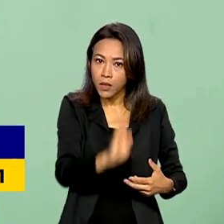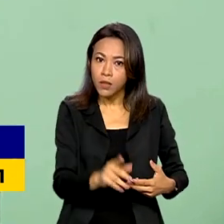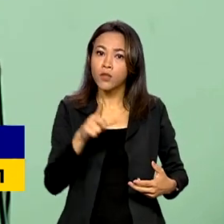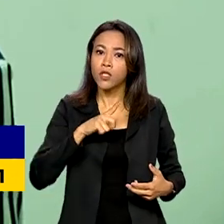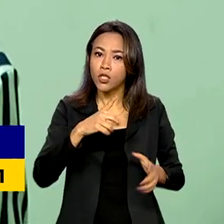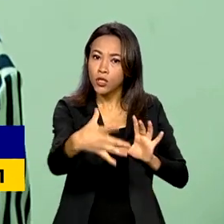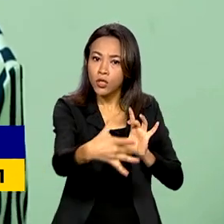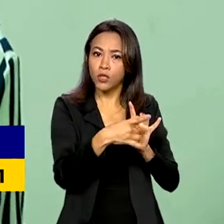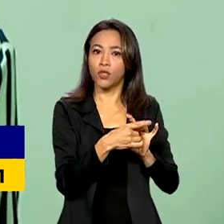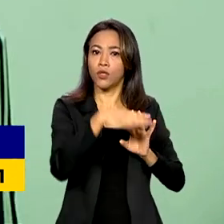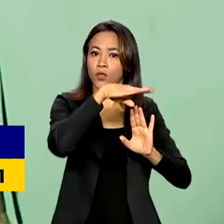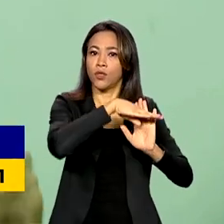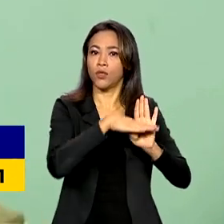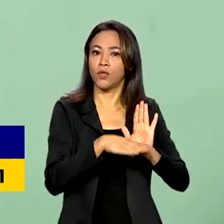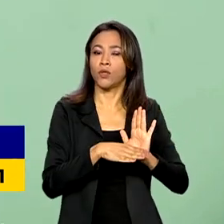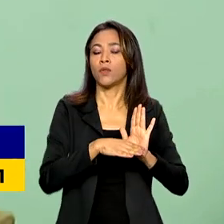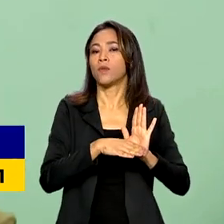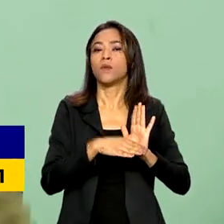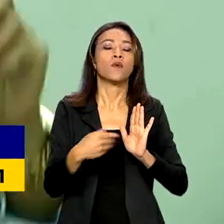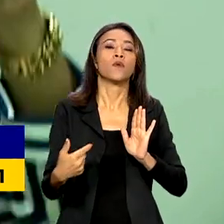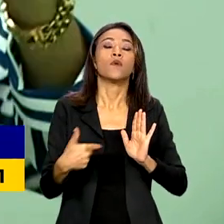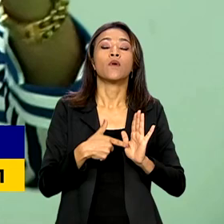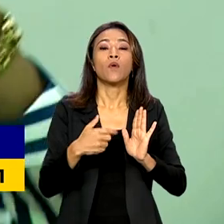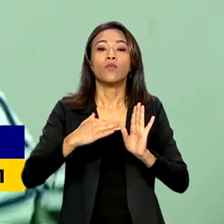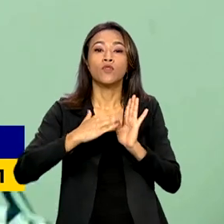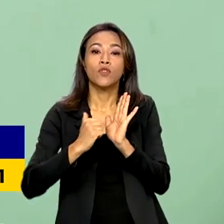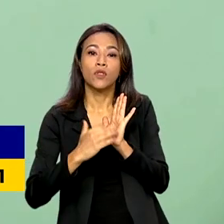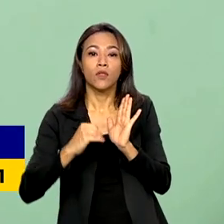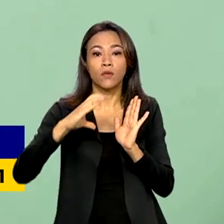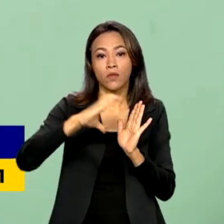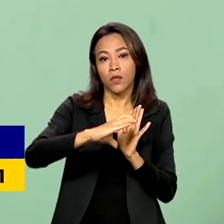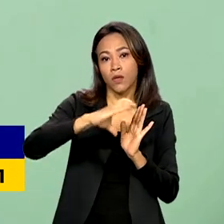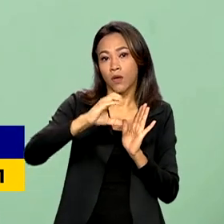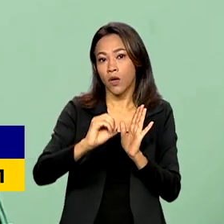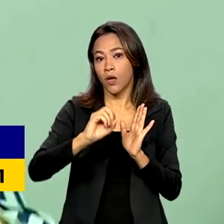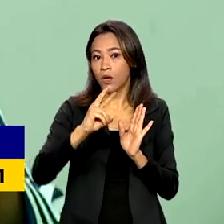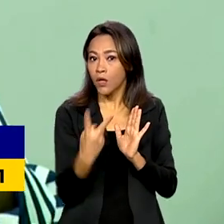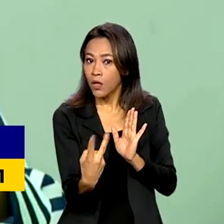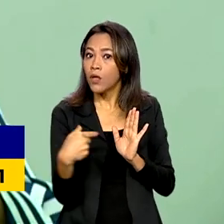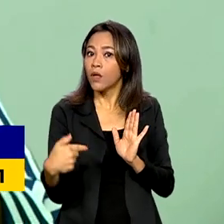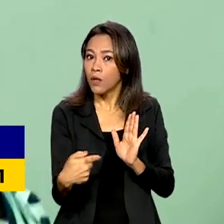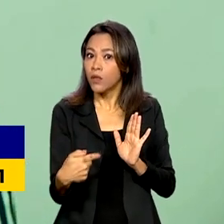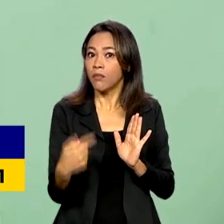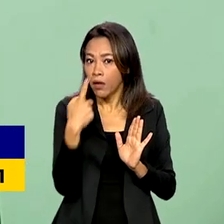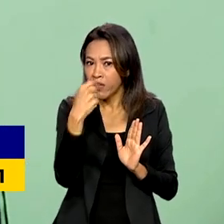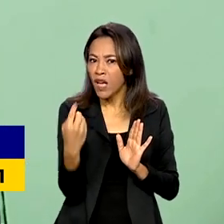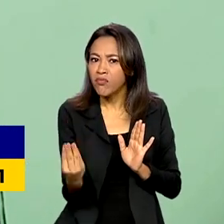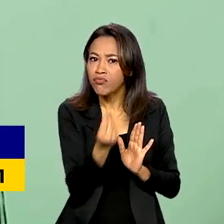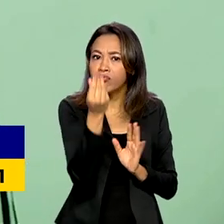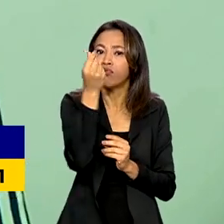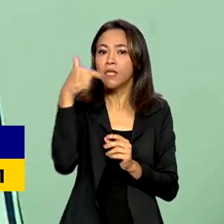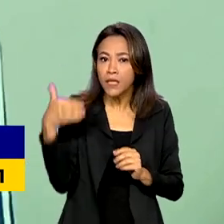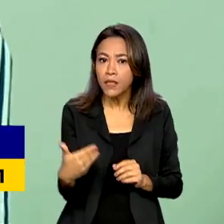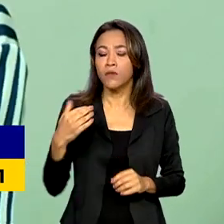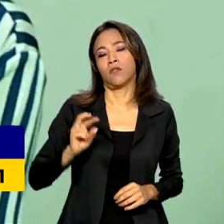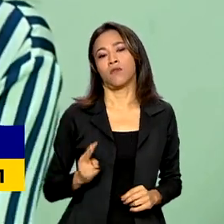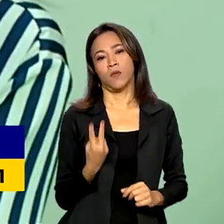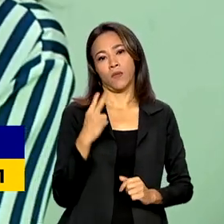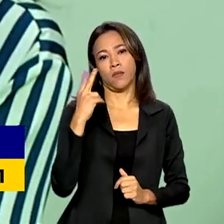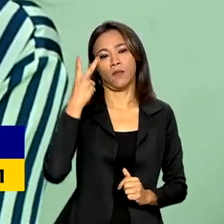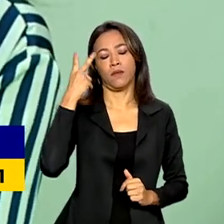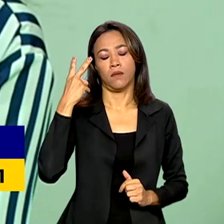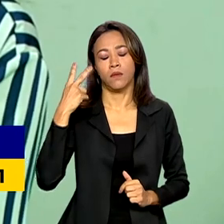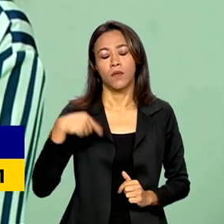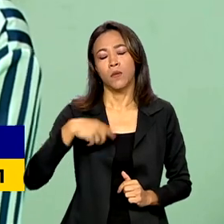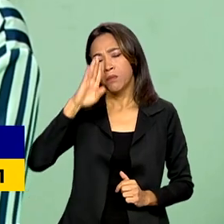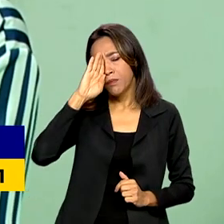sistema descarbonizado, e agora a gente vai conseguir fazer com que isso seja valorizado, a partir de um papel